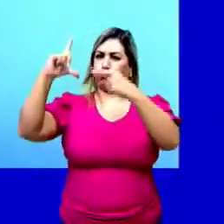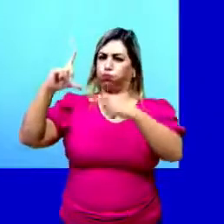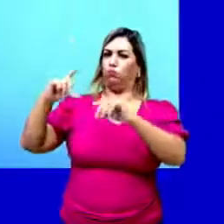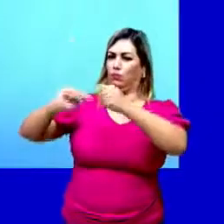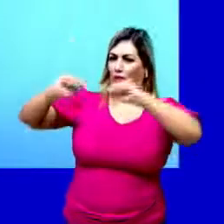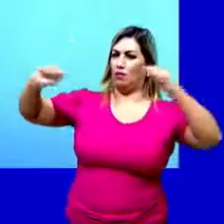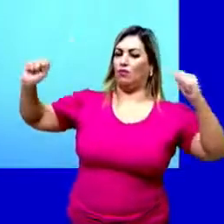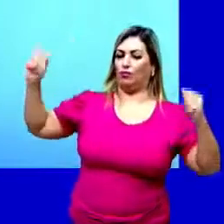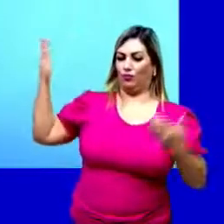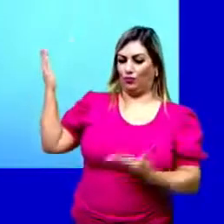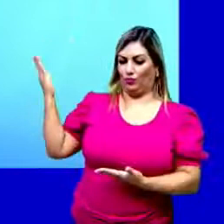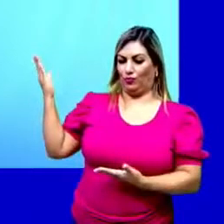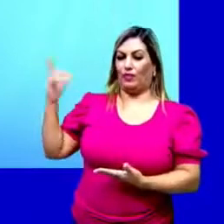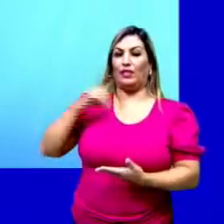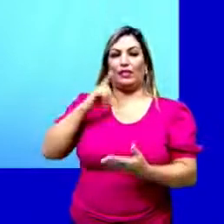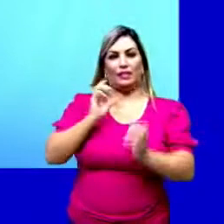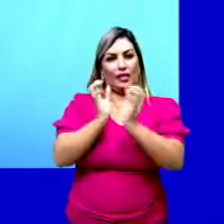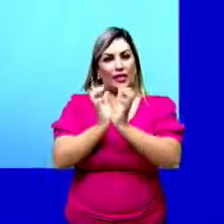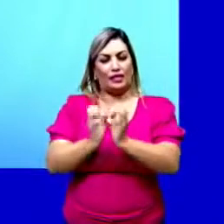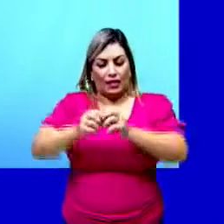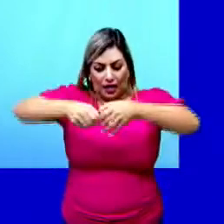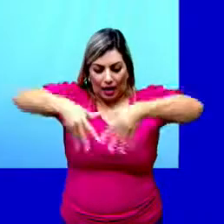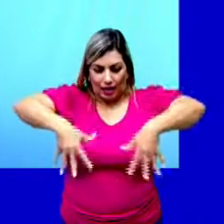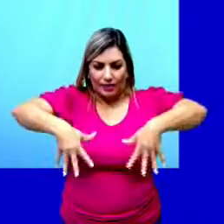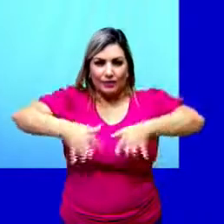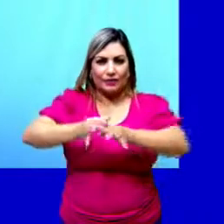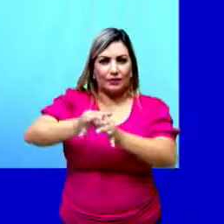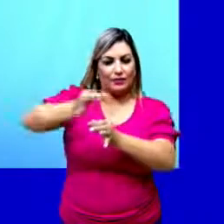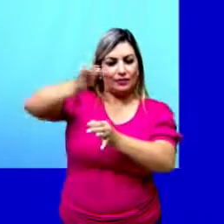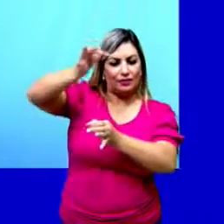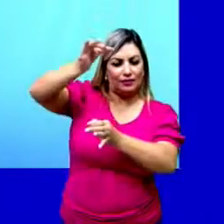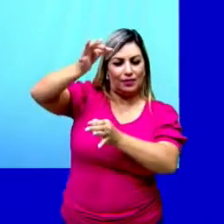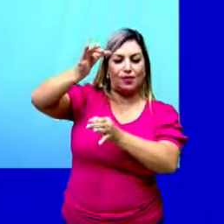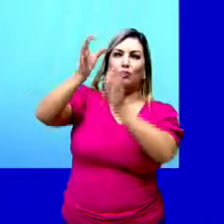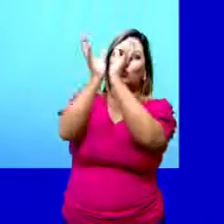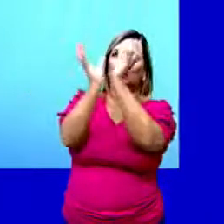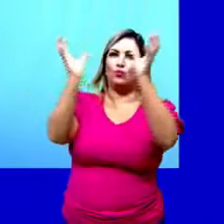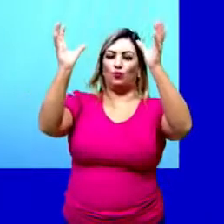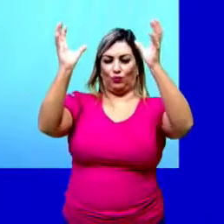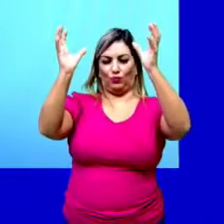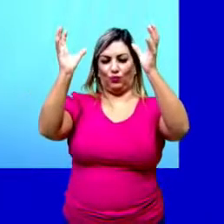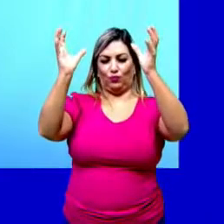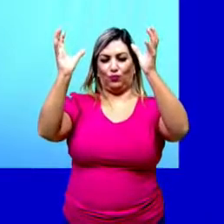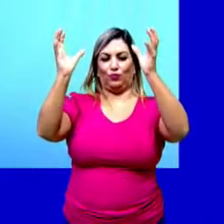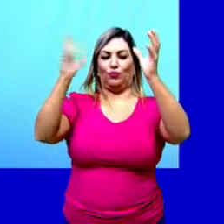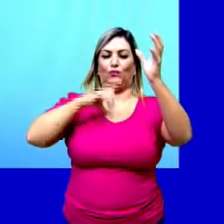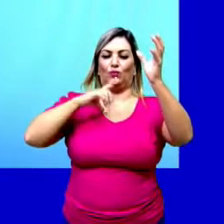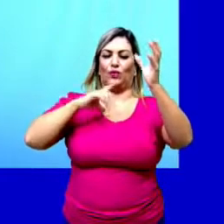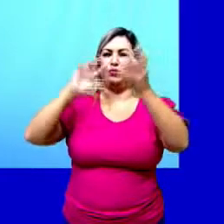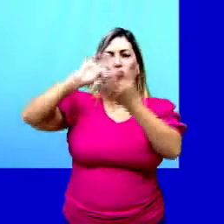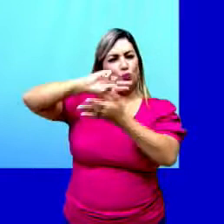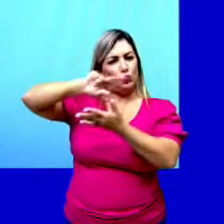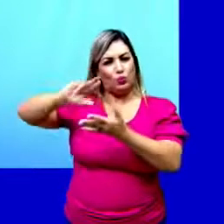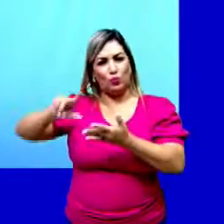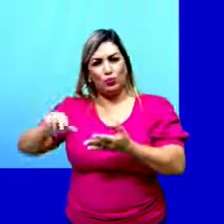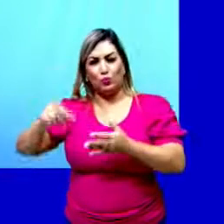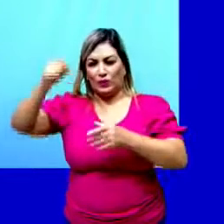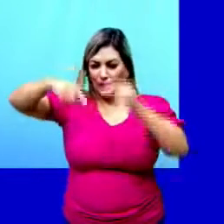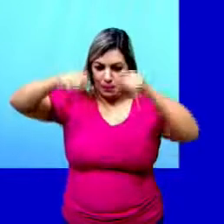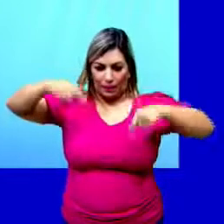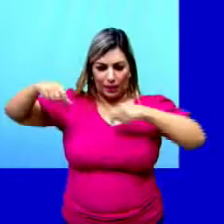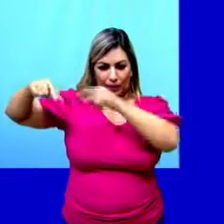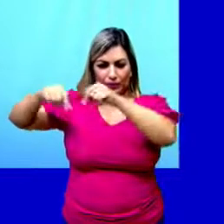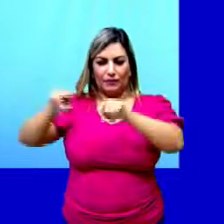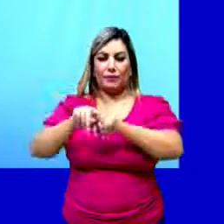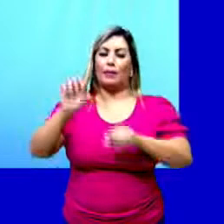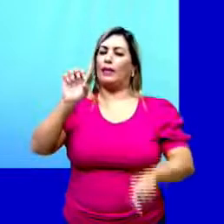E vão possuir raiz, caule, folhas, estróbilos e sementes. Mas